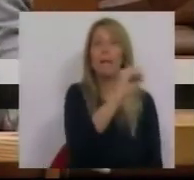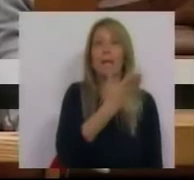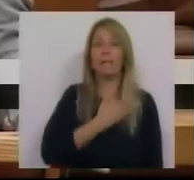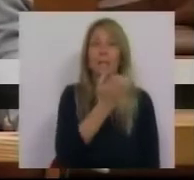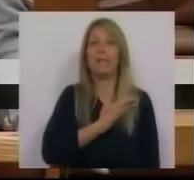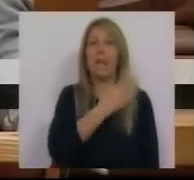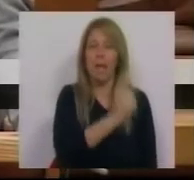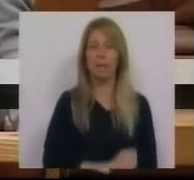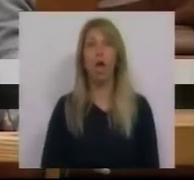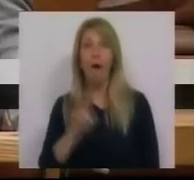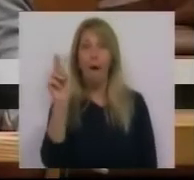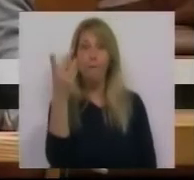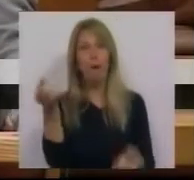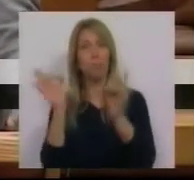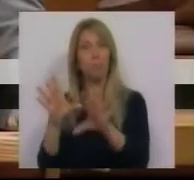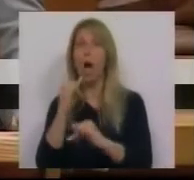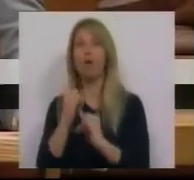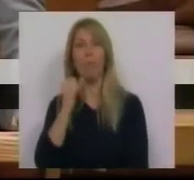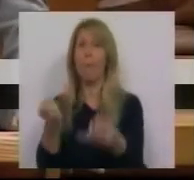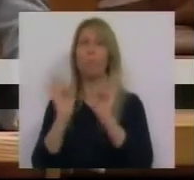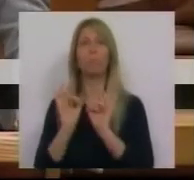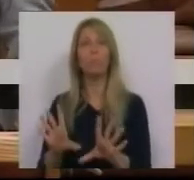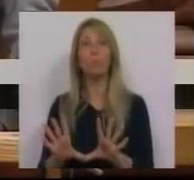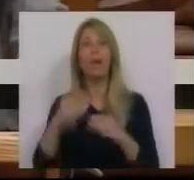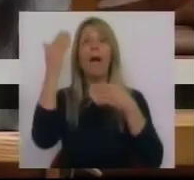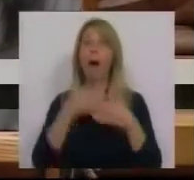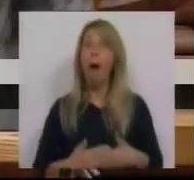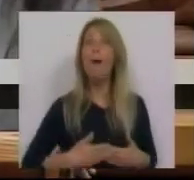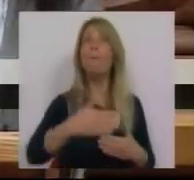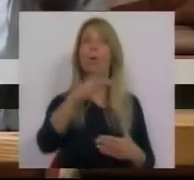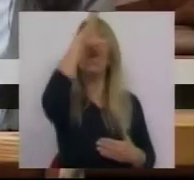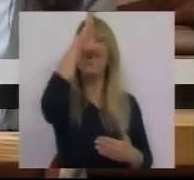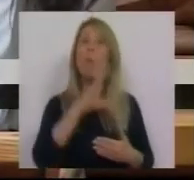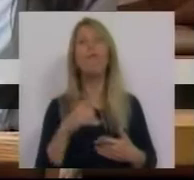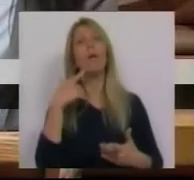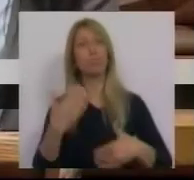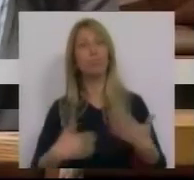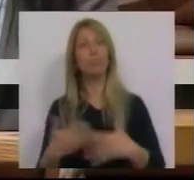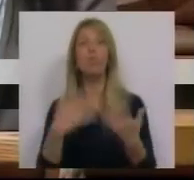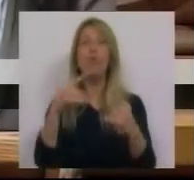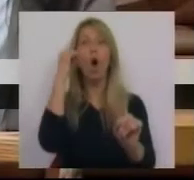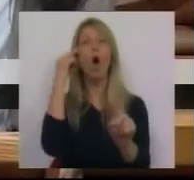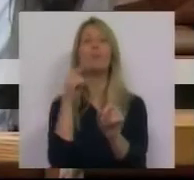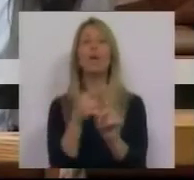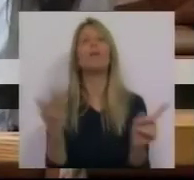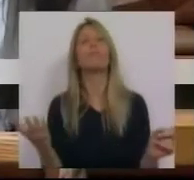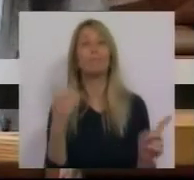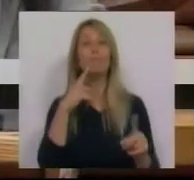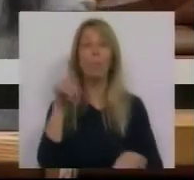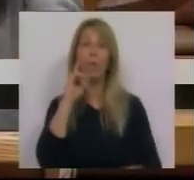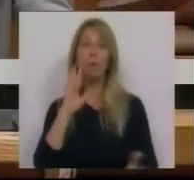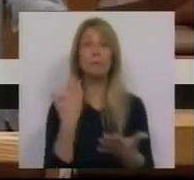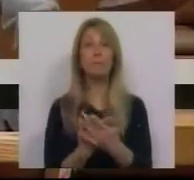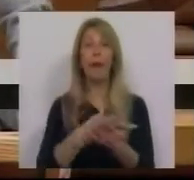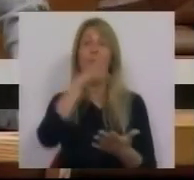demitidos automaticamente. E a partir daí tudo foi conduzido pelo Governo com um único propósito, proteger a atual Ministra das Finanças,